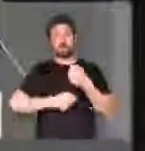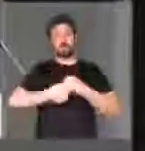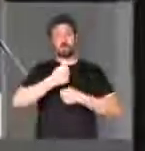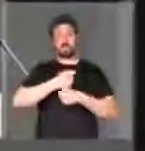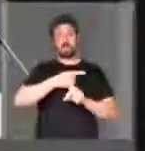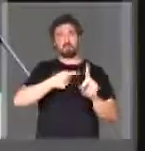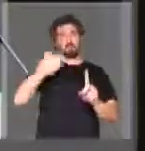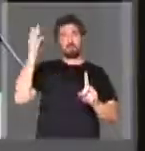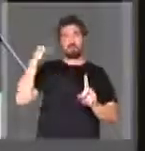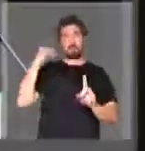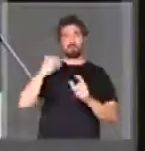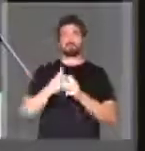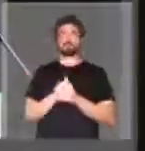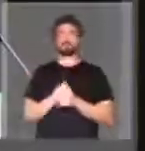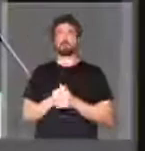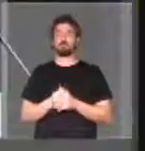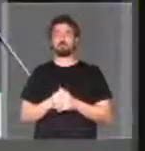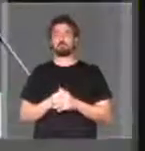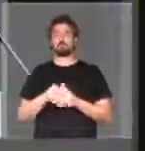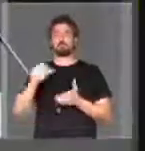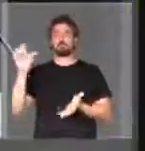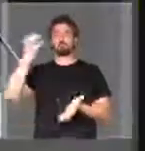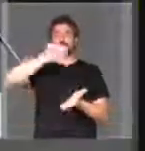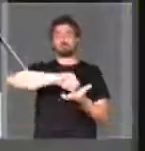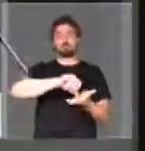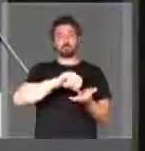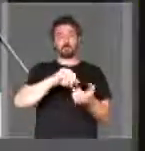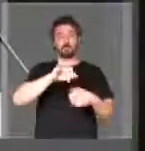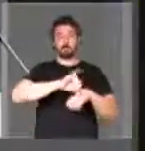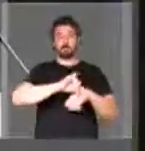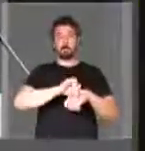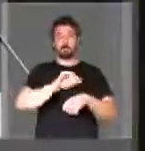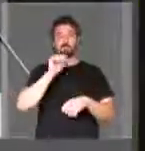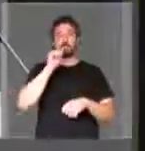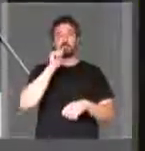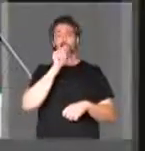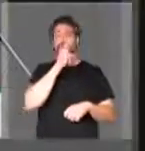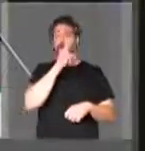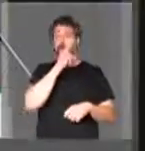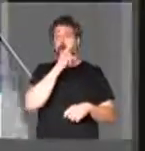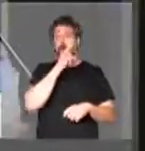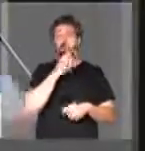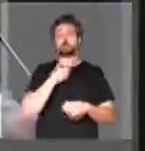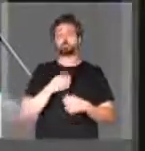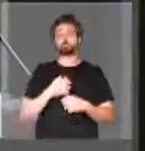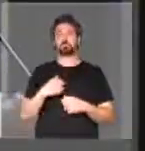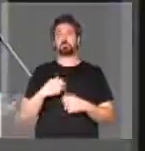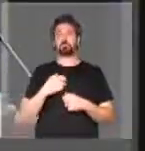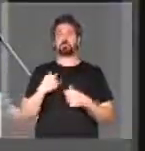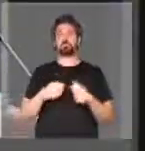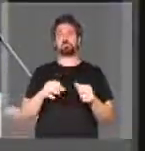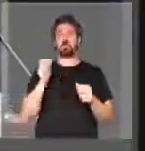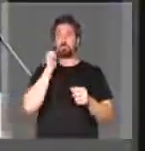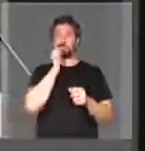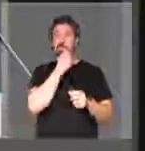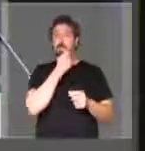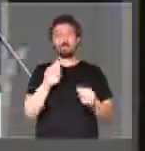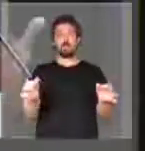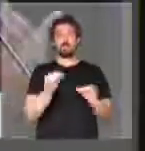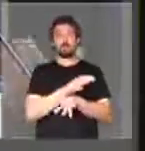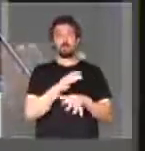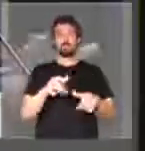atrás, o consulado que funcionava na capital, Macapá, foi encerrada as suas